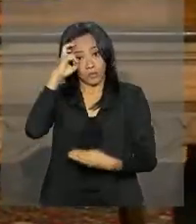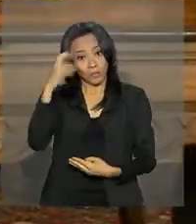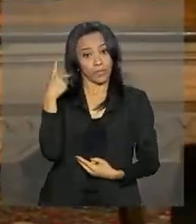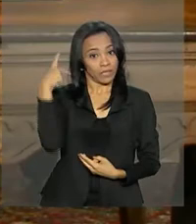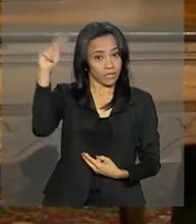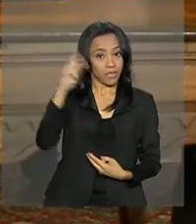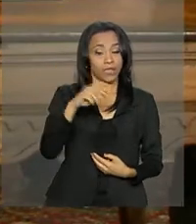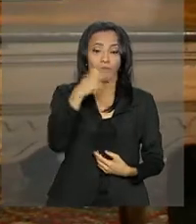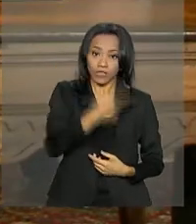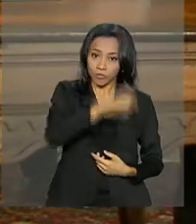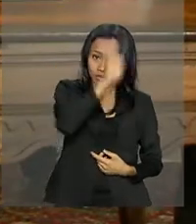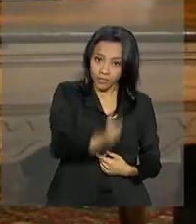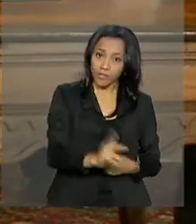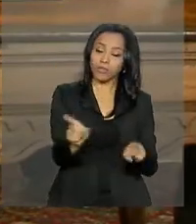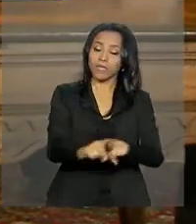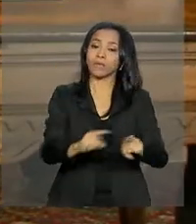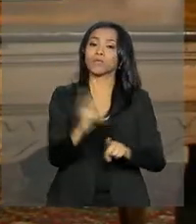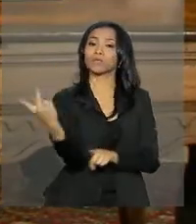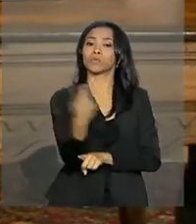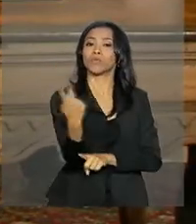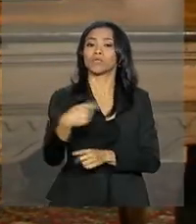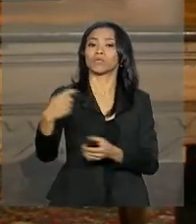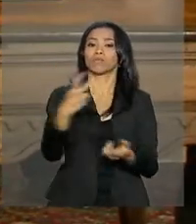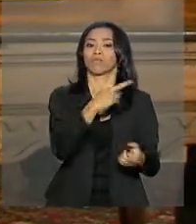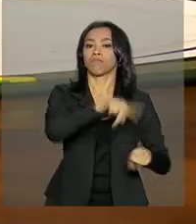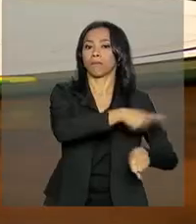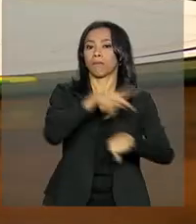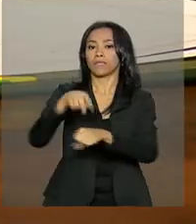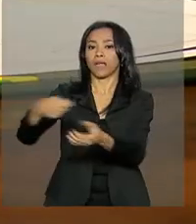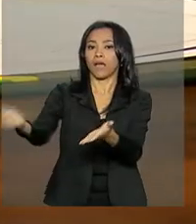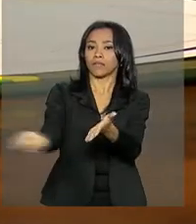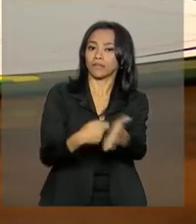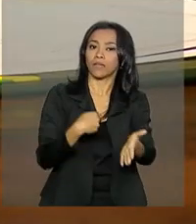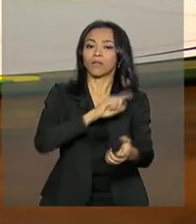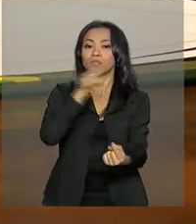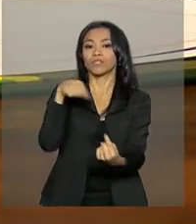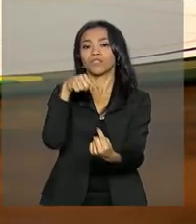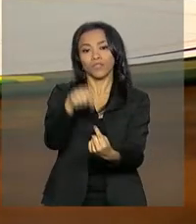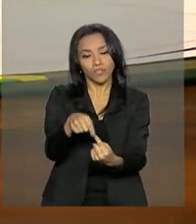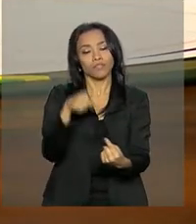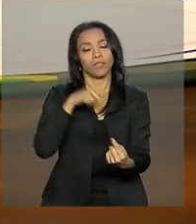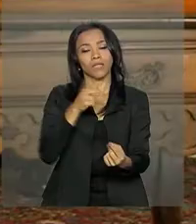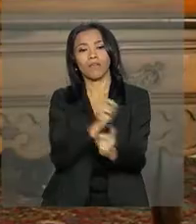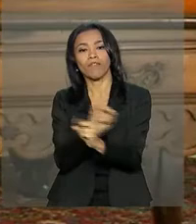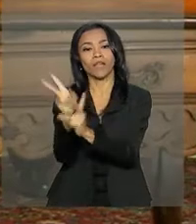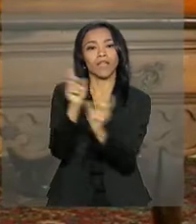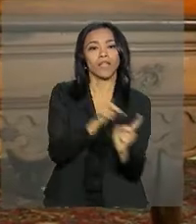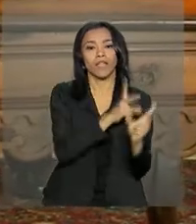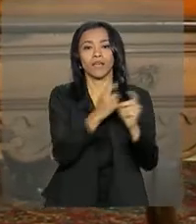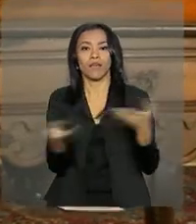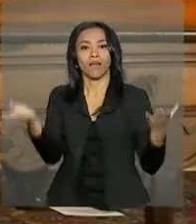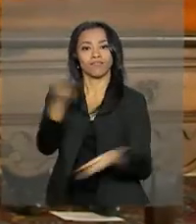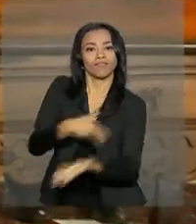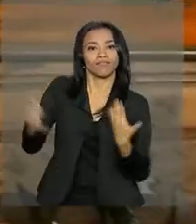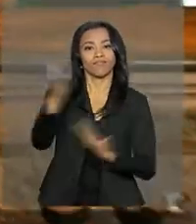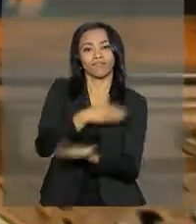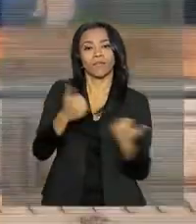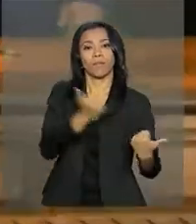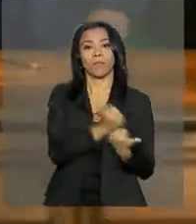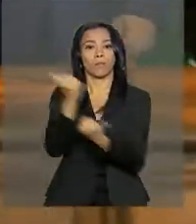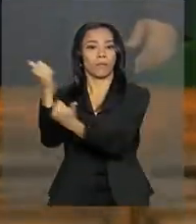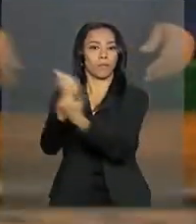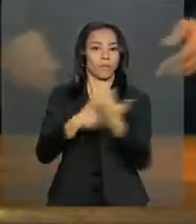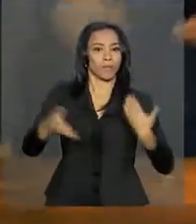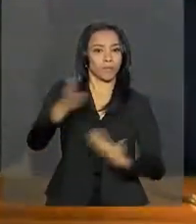vietnamita também assinaram acordos com o objetivo de facilitar as relações comerciais e aumentar a cooperação